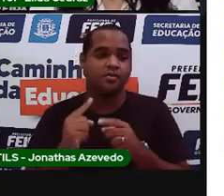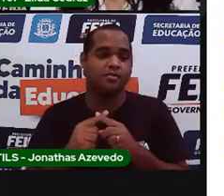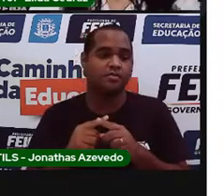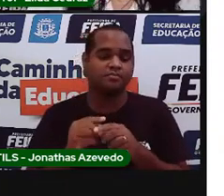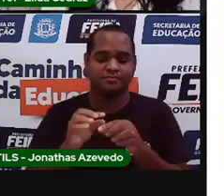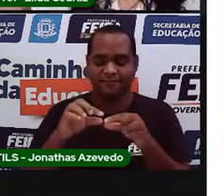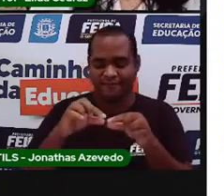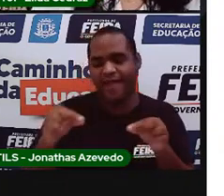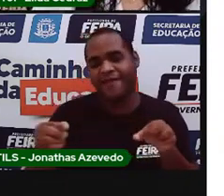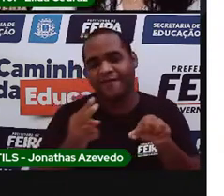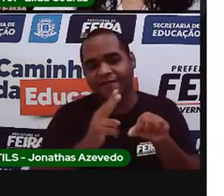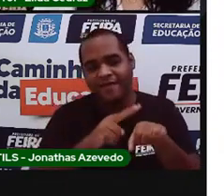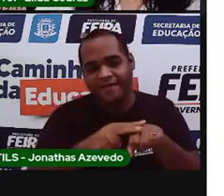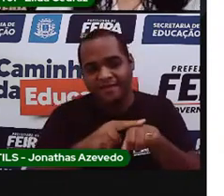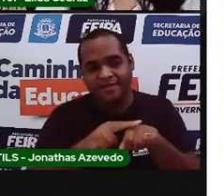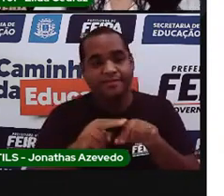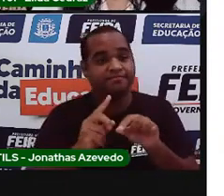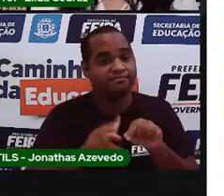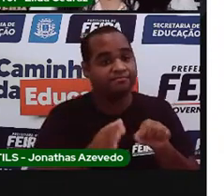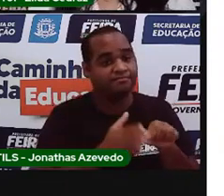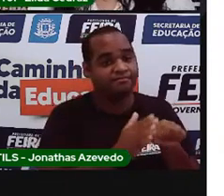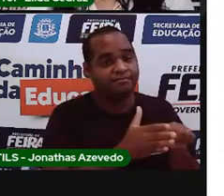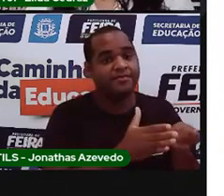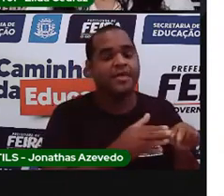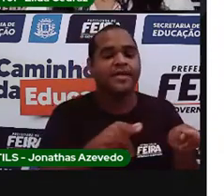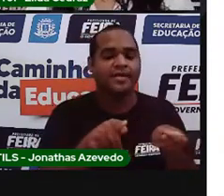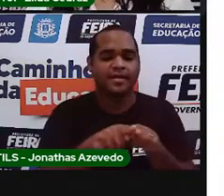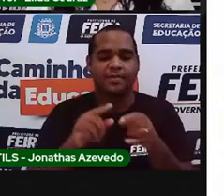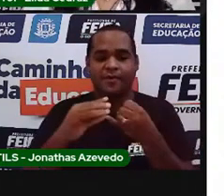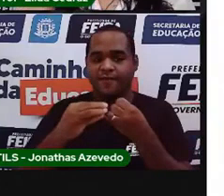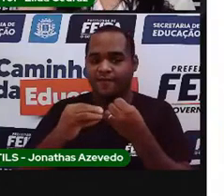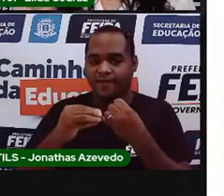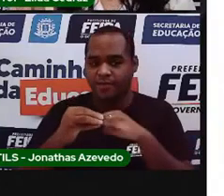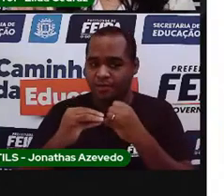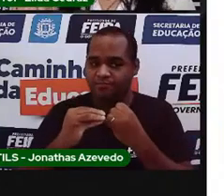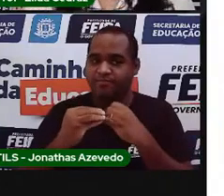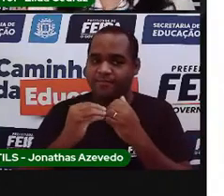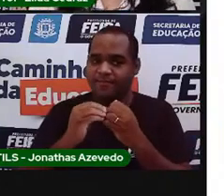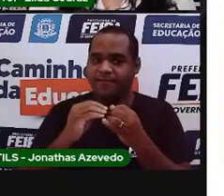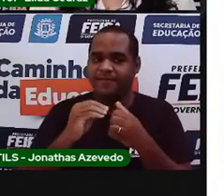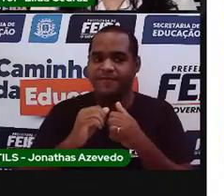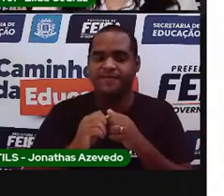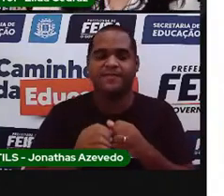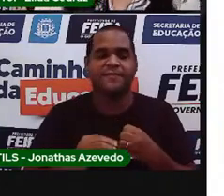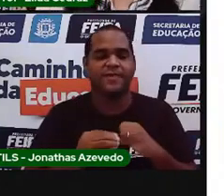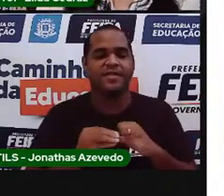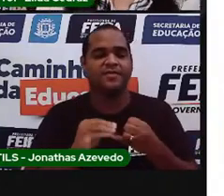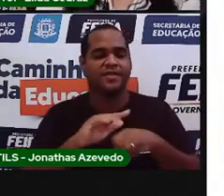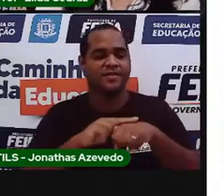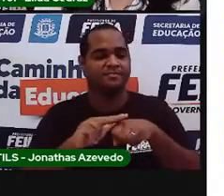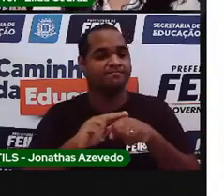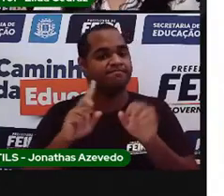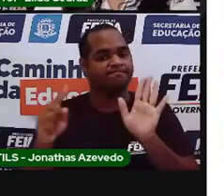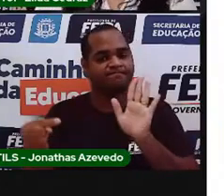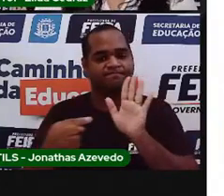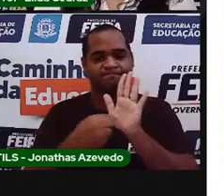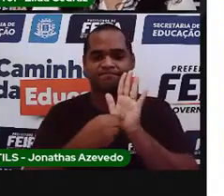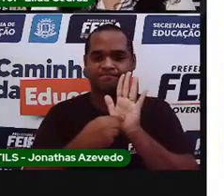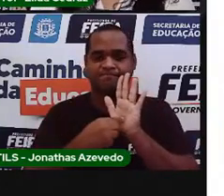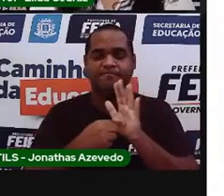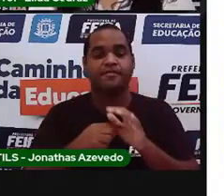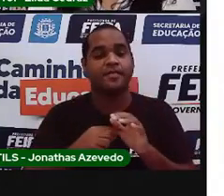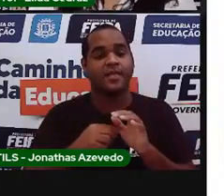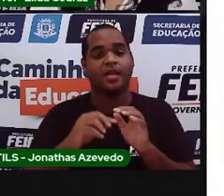cebolinha, vírgula, e feijão verde. Ponto final. A vírgula nós